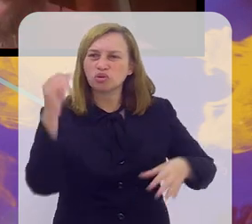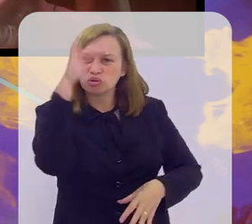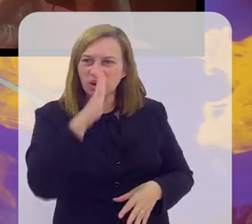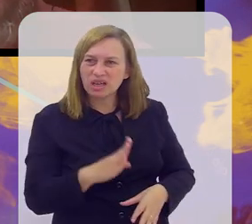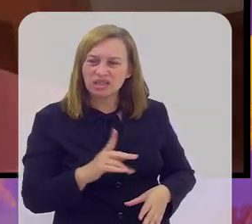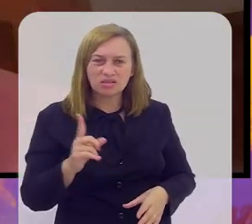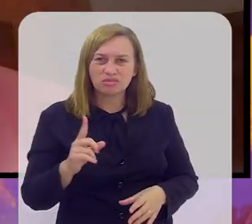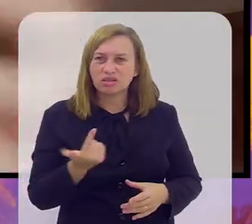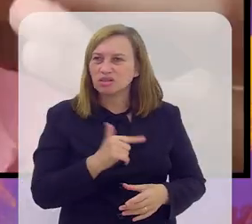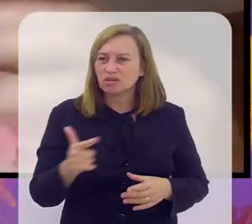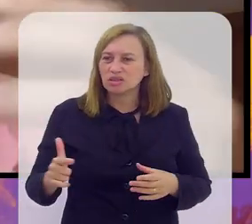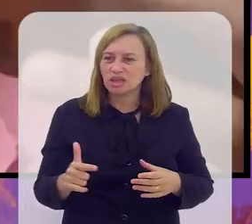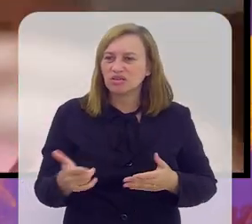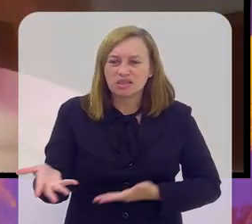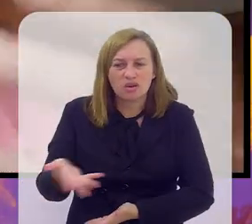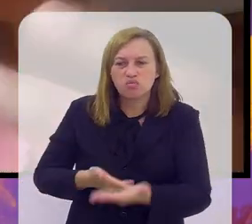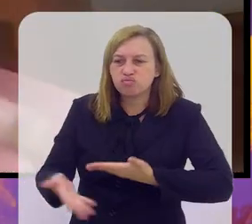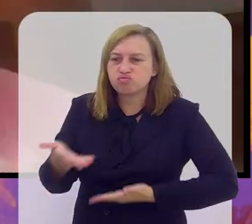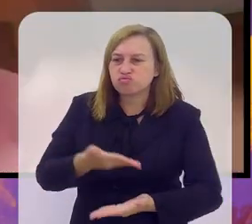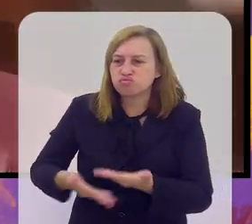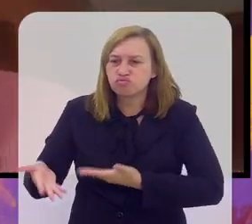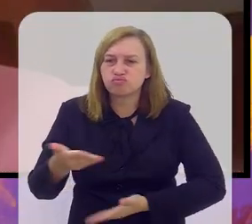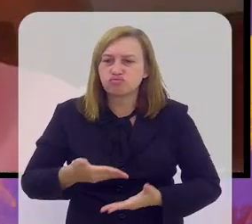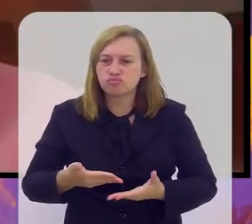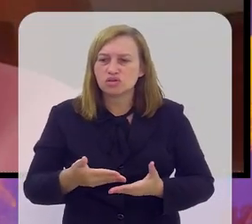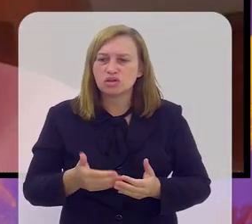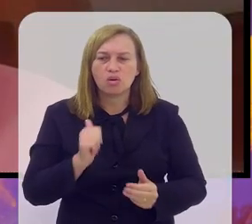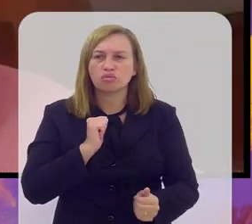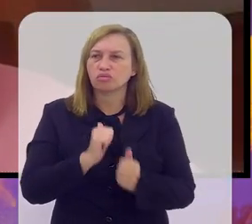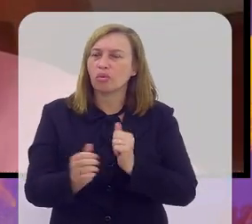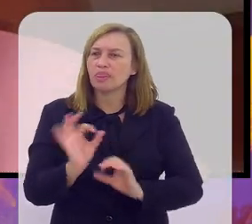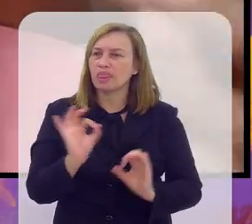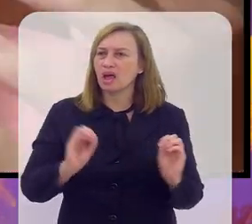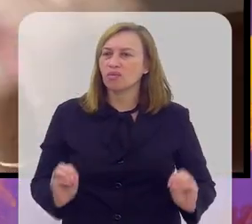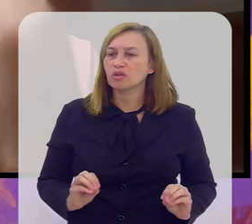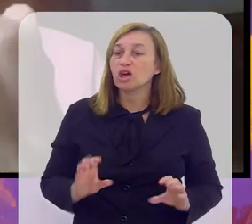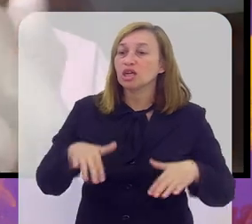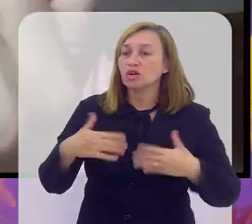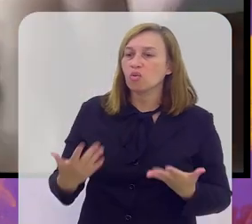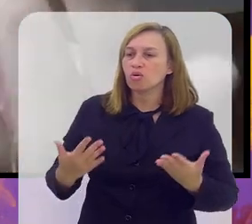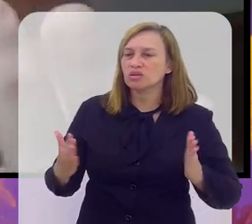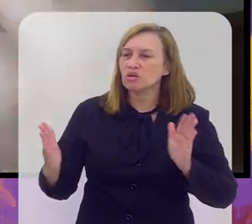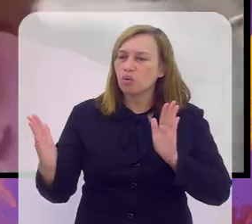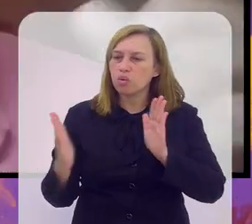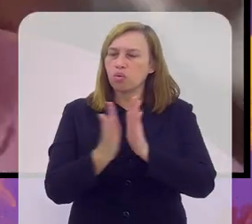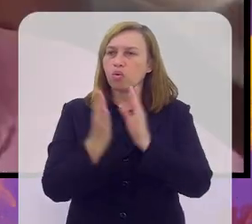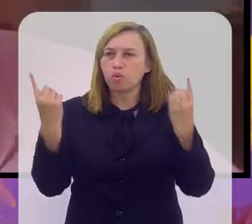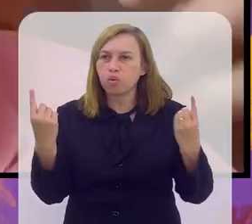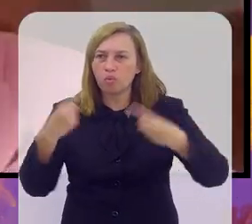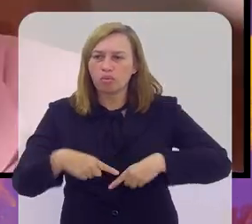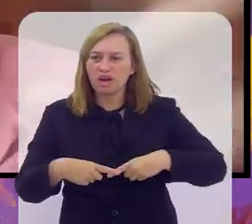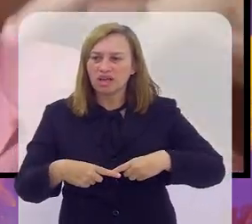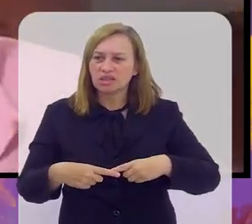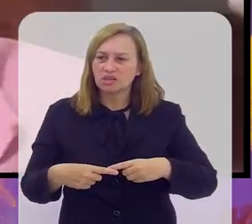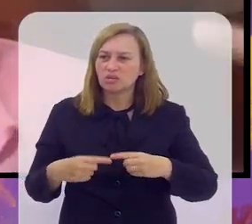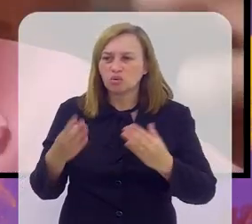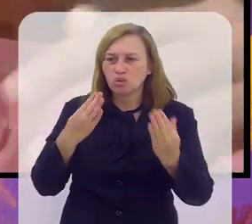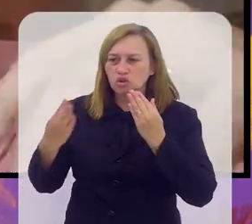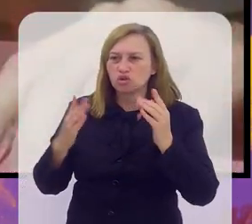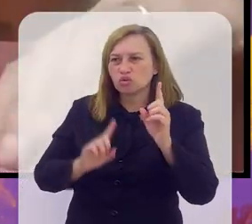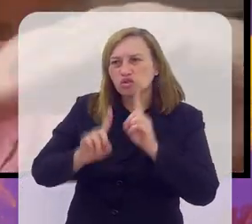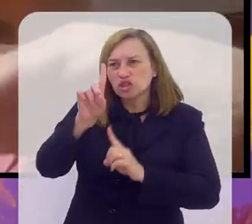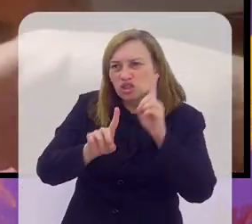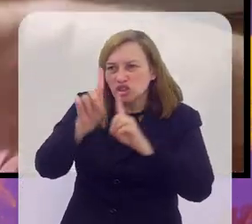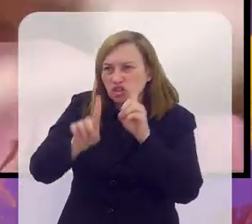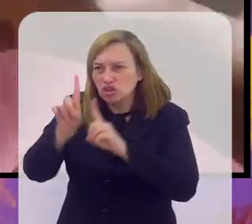possibilidade de um intercâmbio de seleções com as grandes forças. E aí, quando você vai fazer o enfrentamento, existem comparações estatísticas.